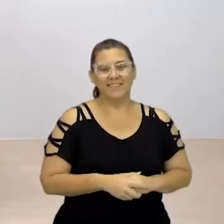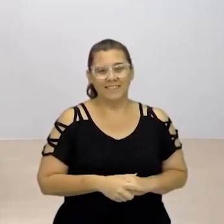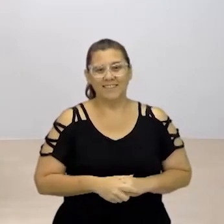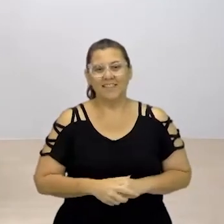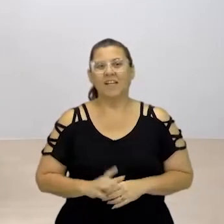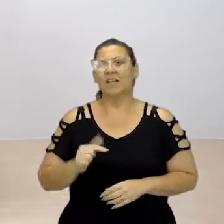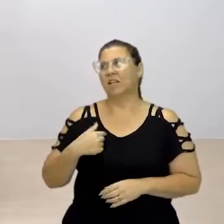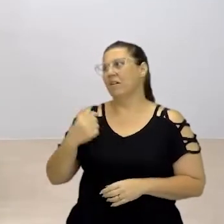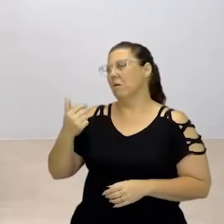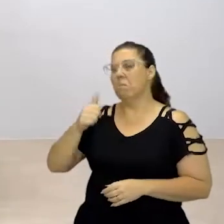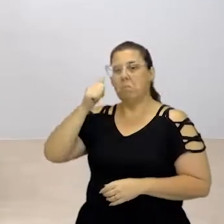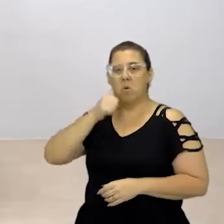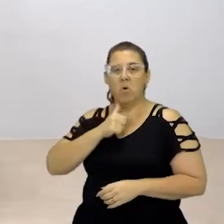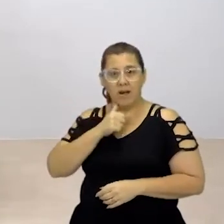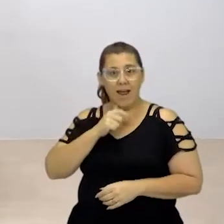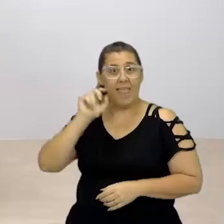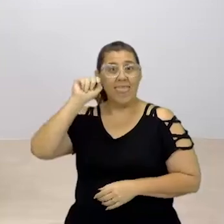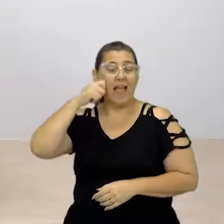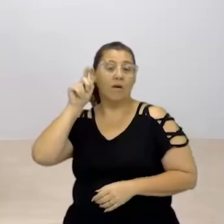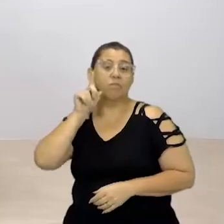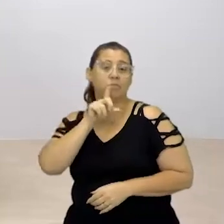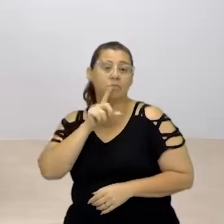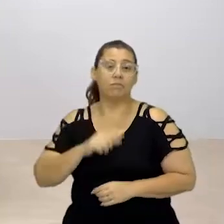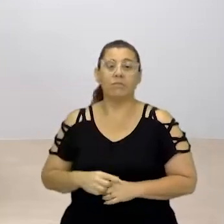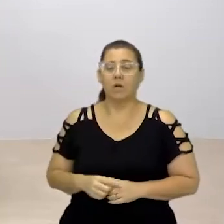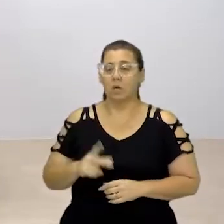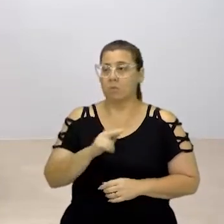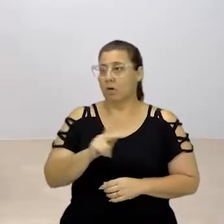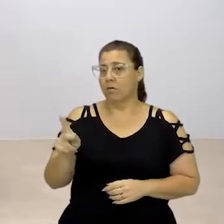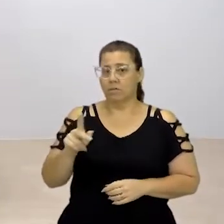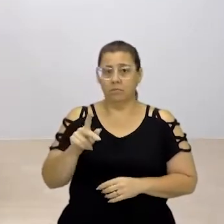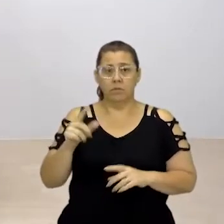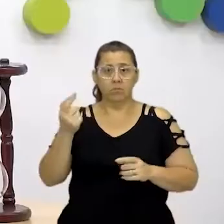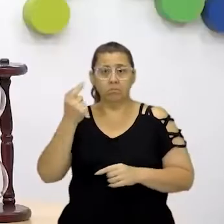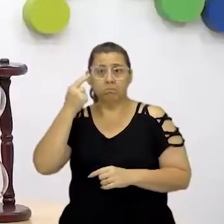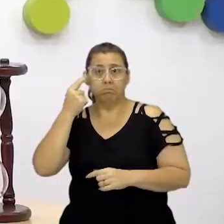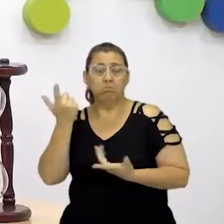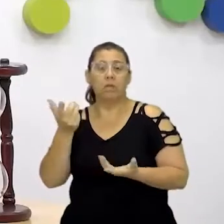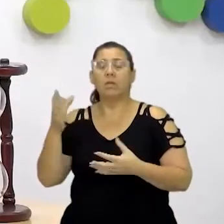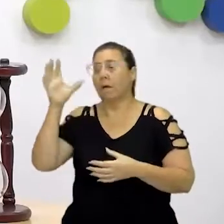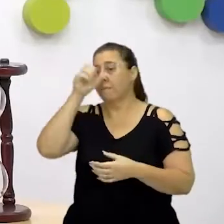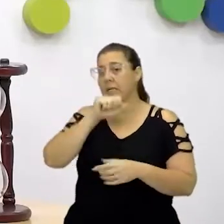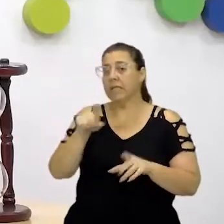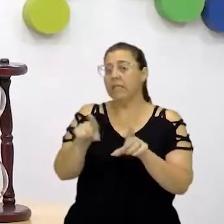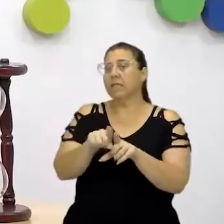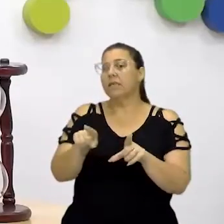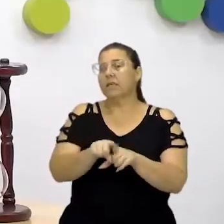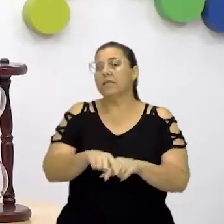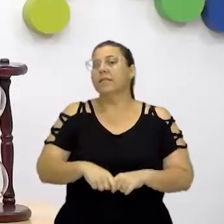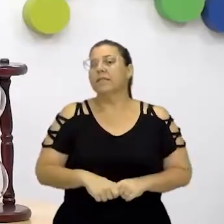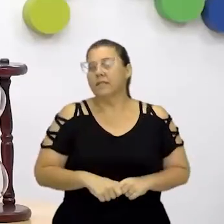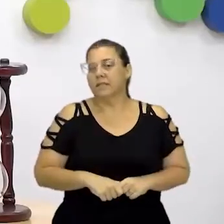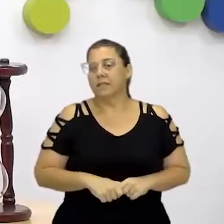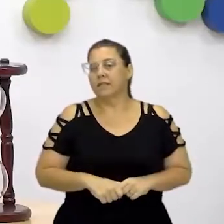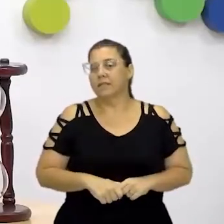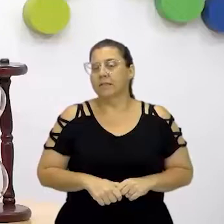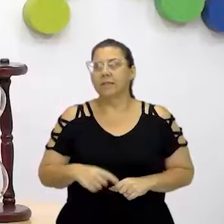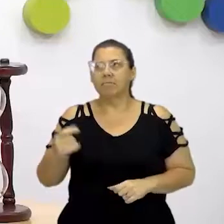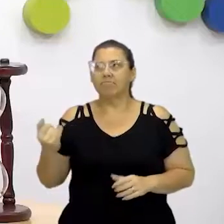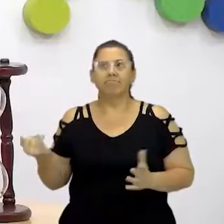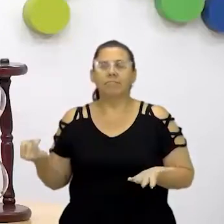considero uma mulher negra de pele clara. O professor se considera uma pessoa miscigenada. E vocês vão aprender, inclusive, que essa